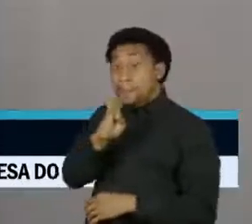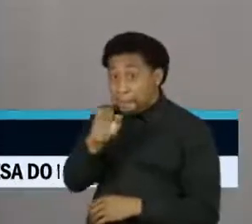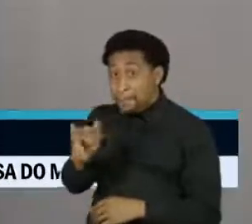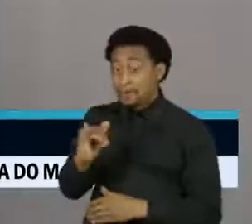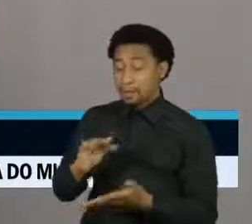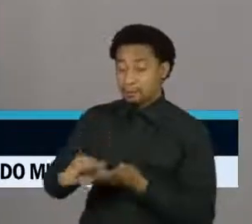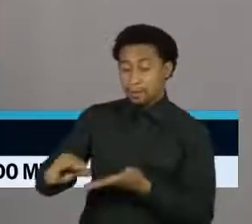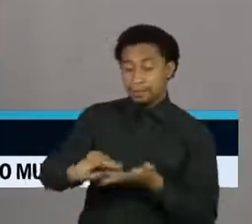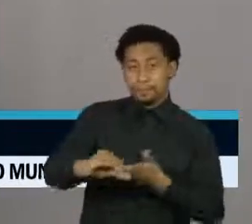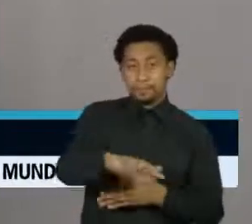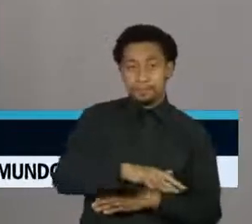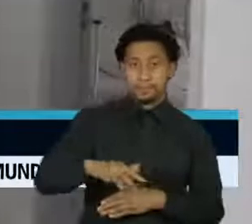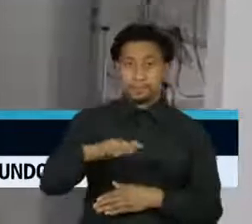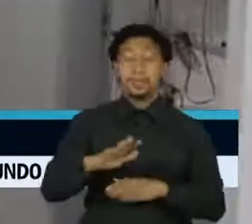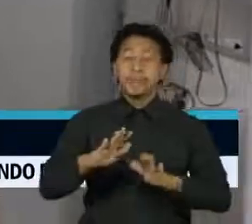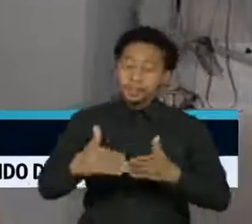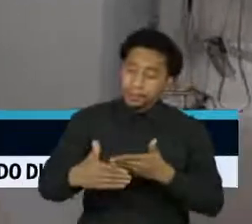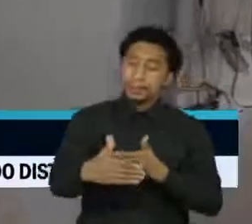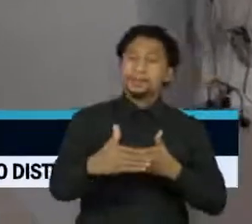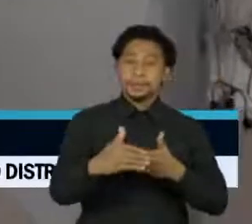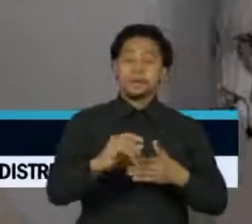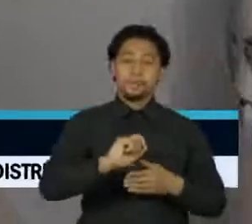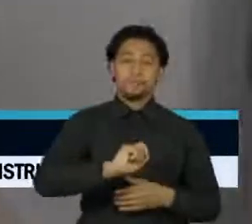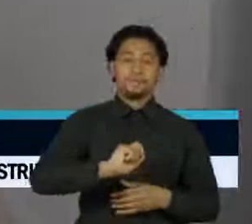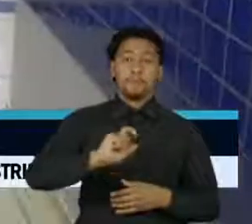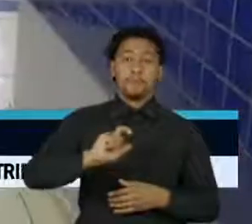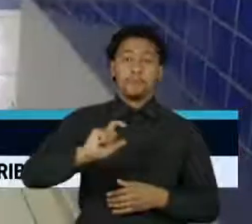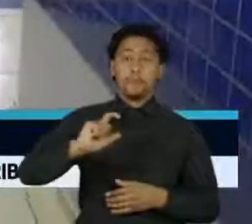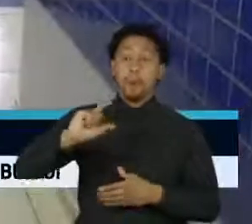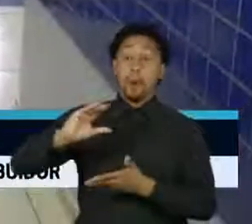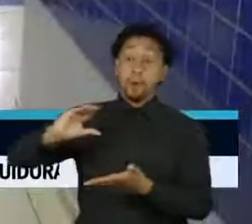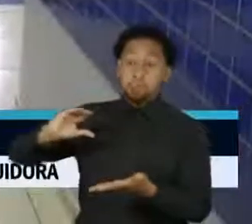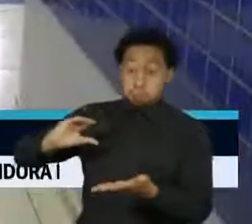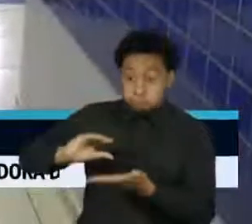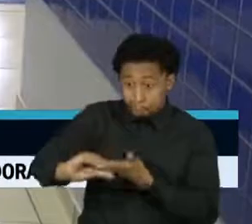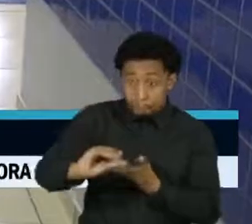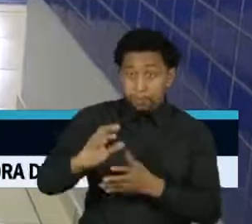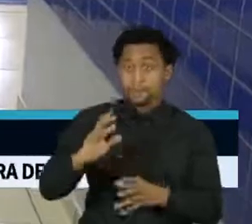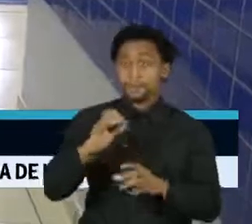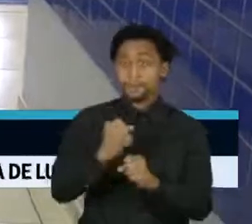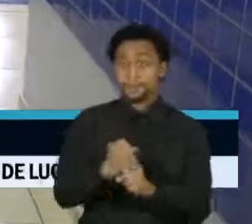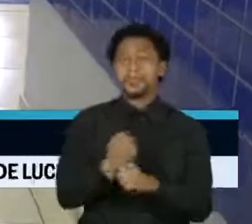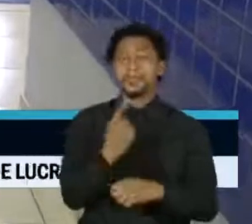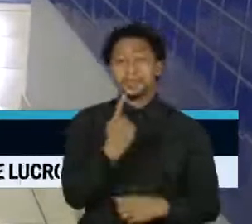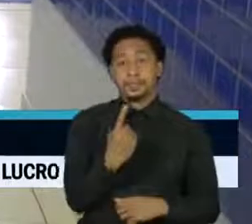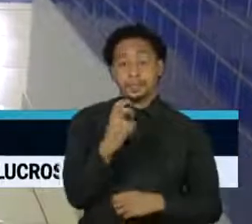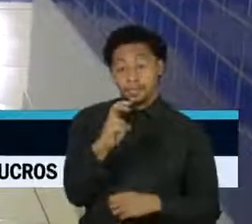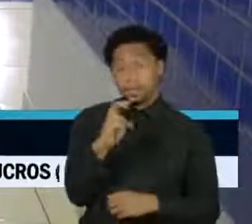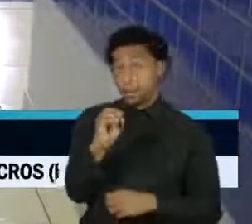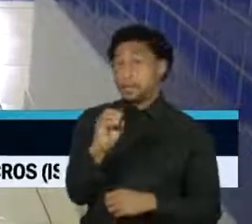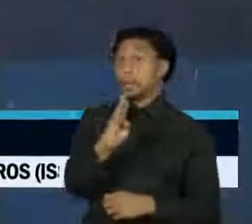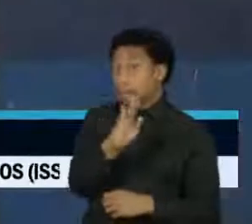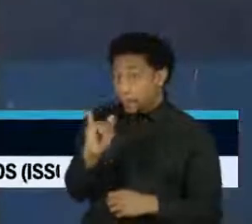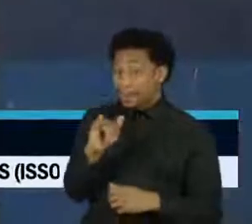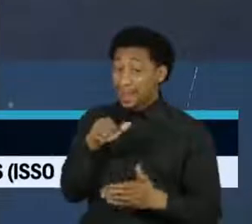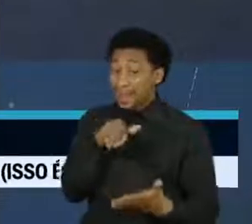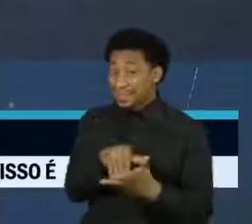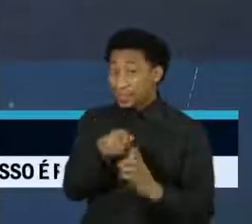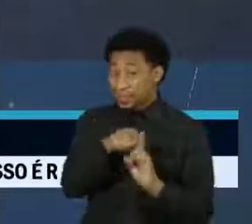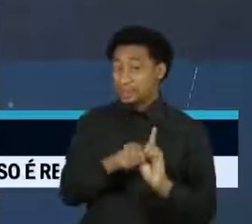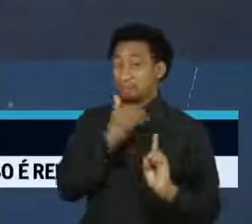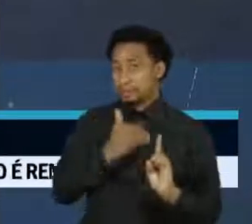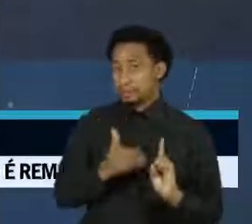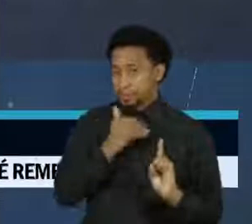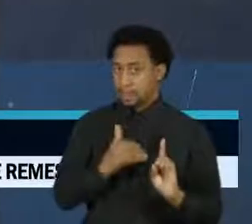Durante o ano, o governo ampliou o investimento e a previsão é gastar R 150 bilhões até dezembro. Com o